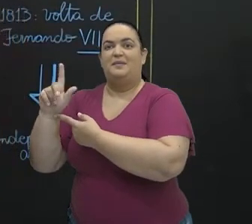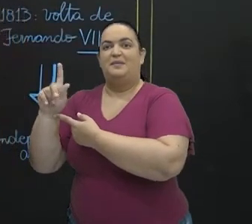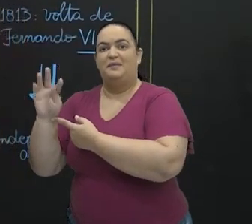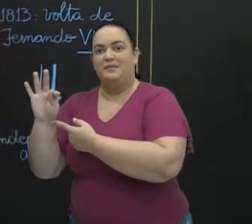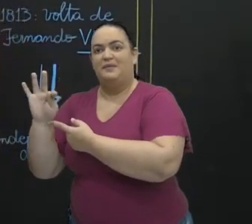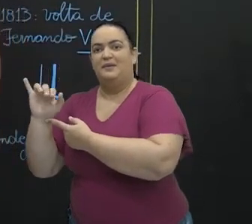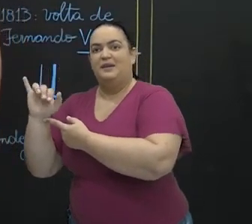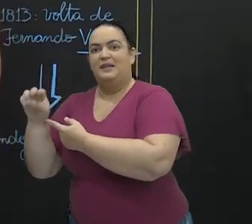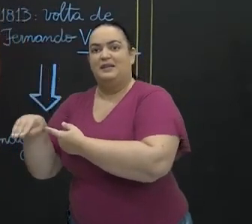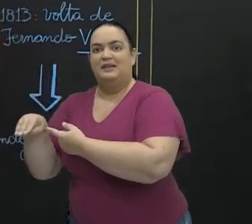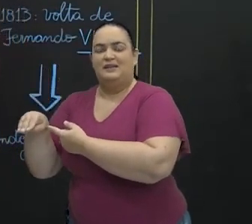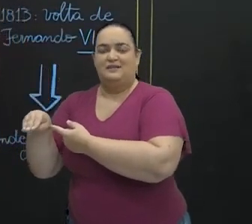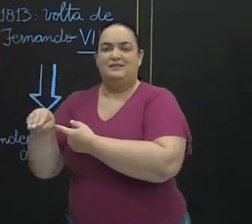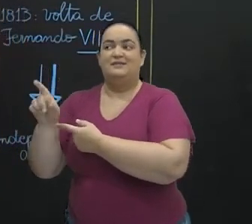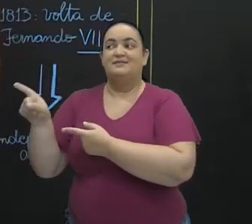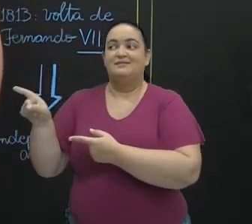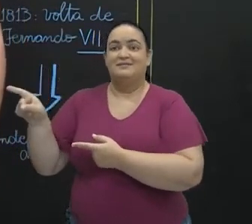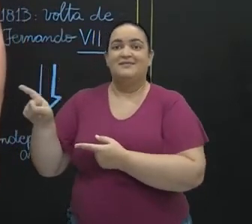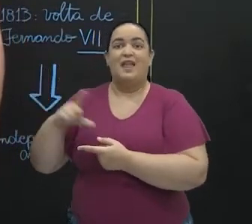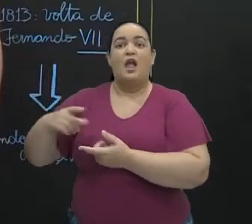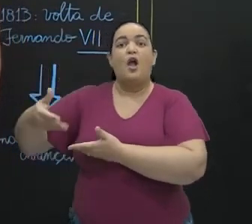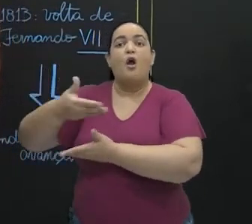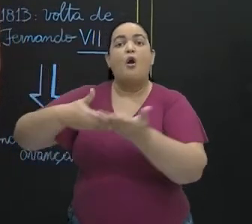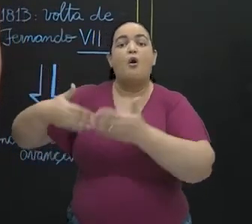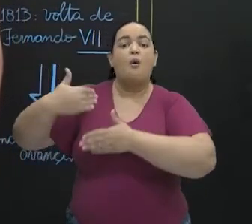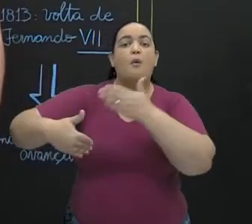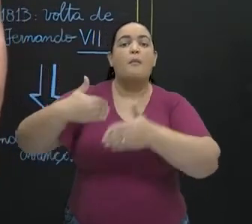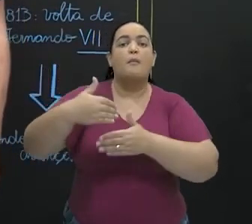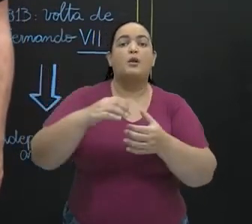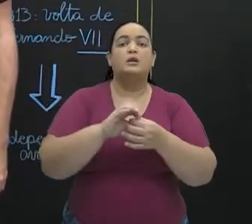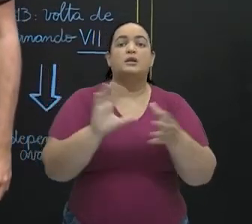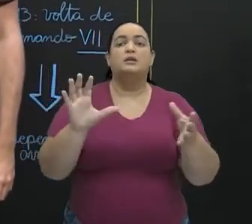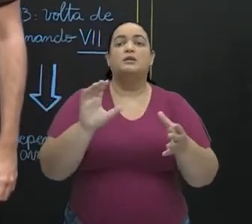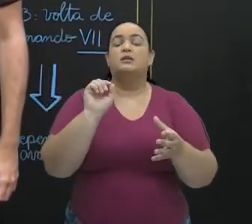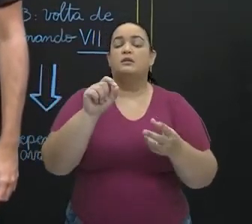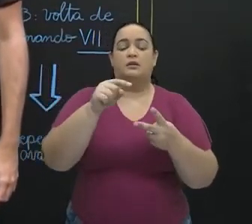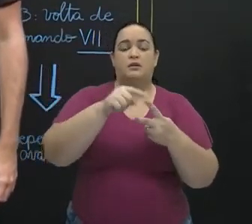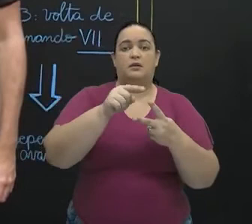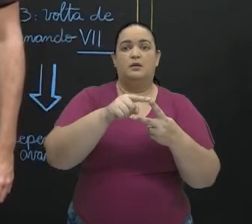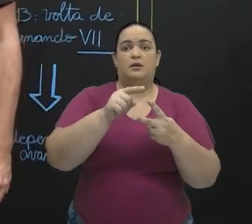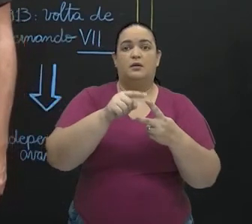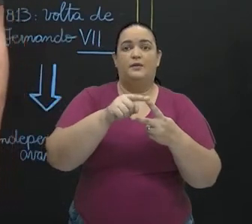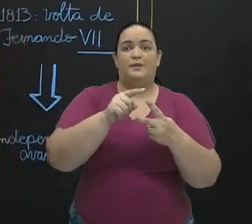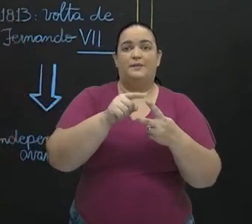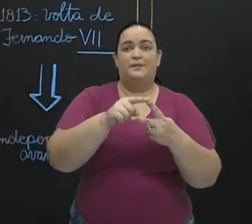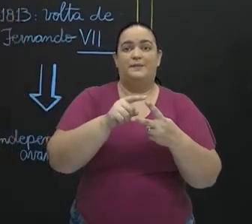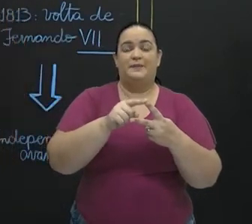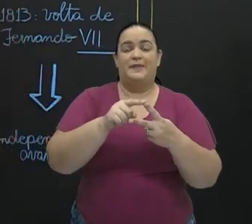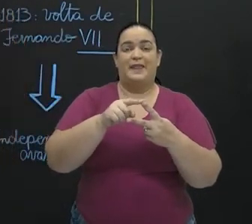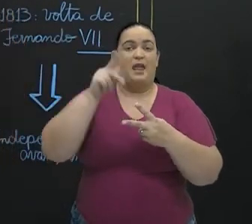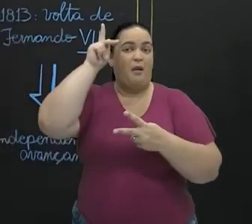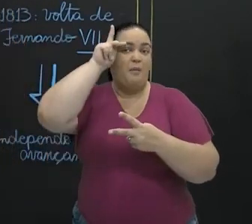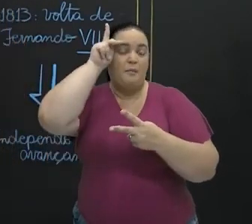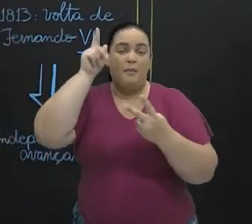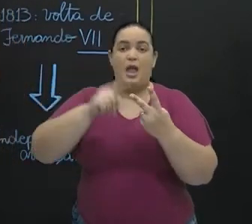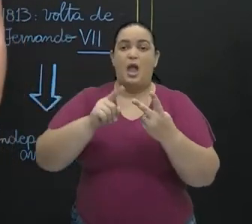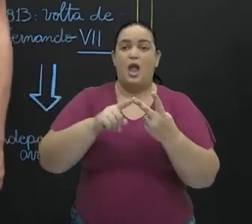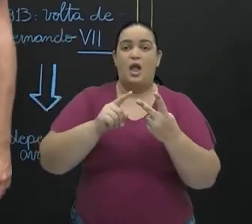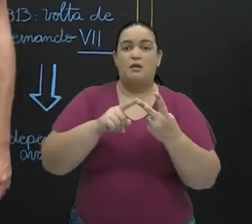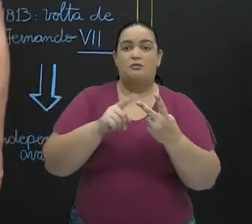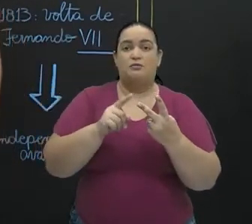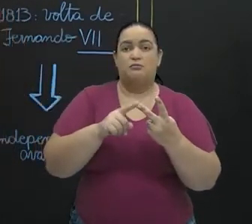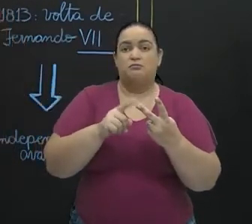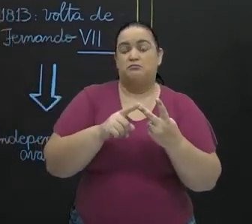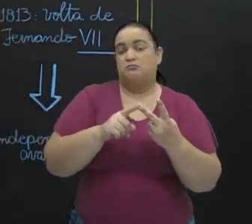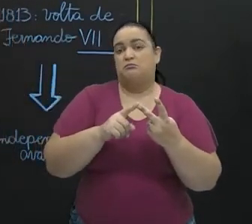processos de separação no Peru, no Chile e na Argentina, nas províncias unidas do Rio da